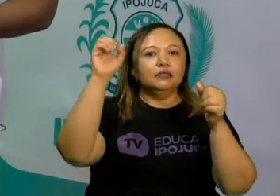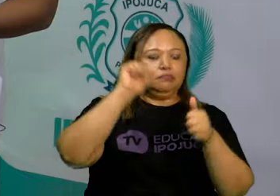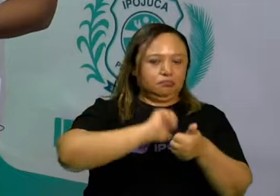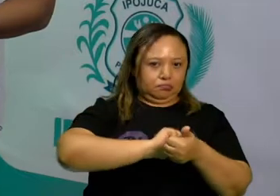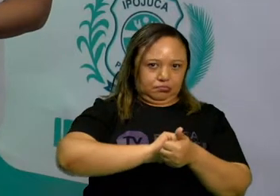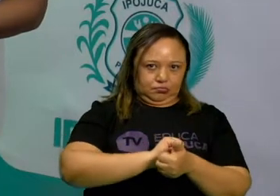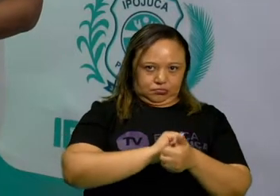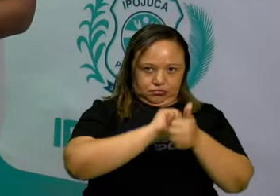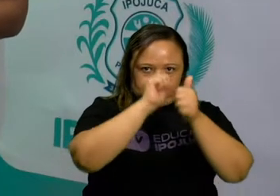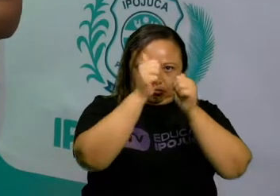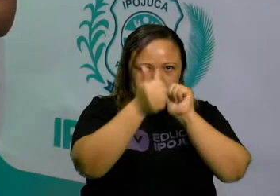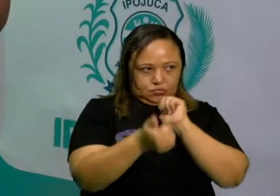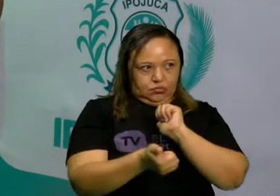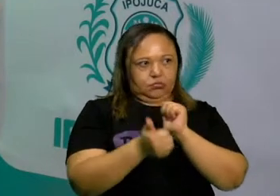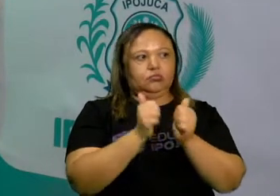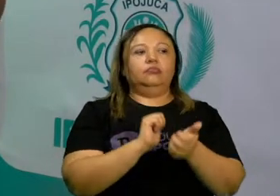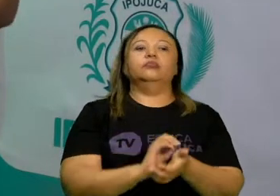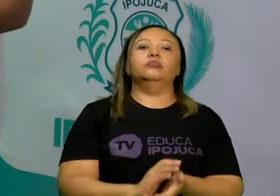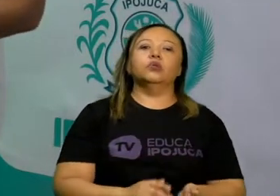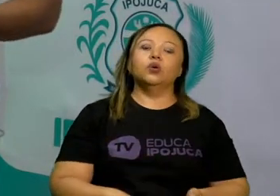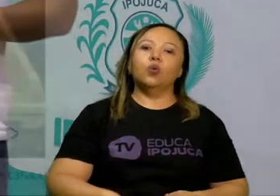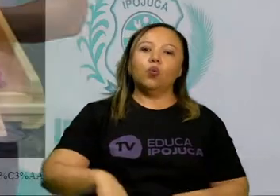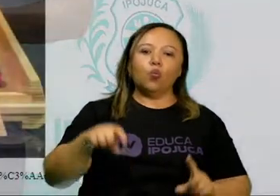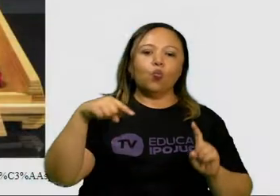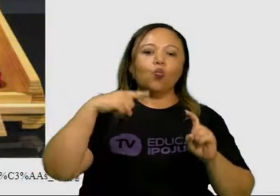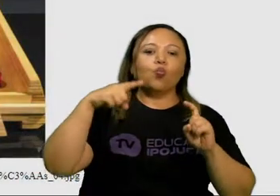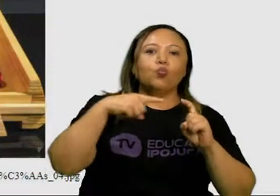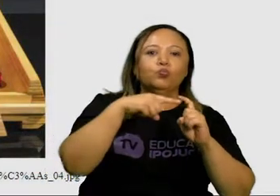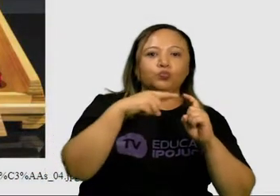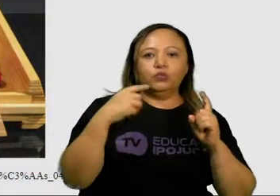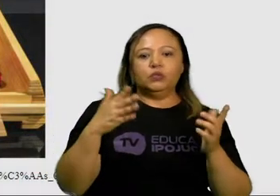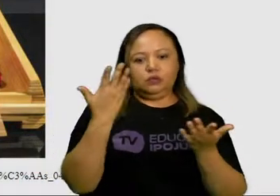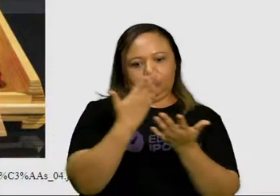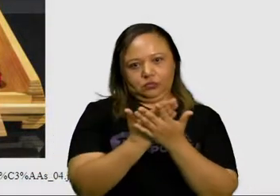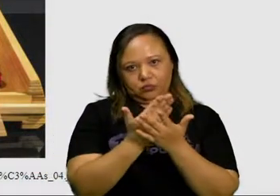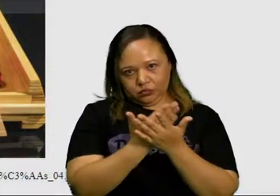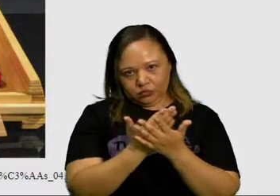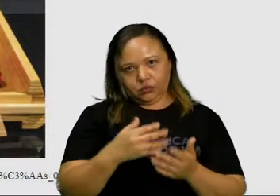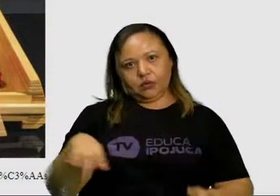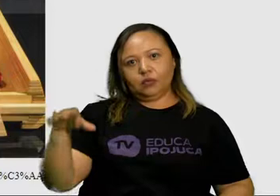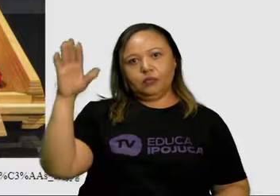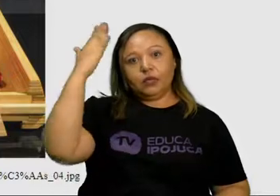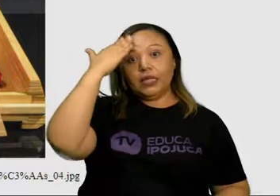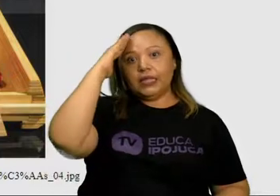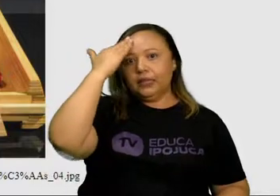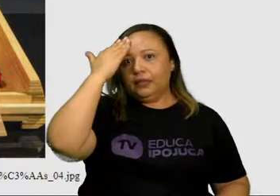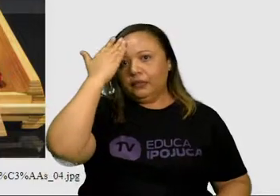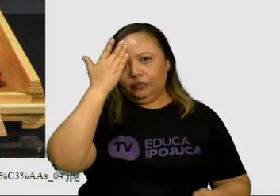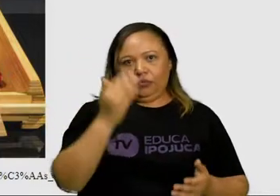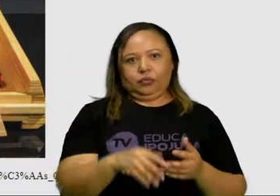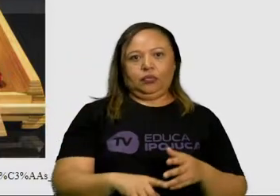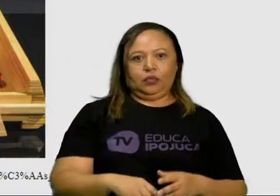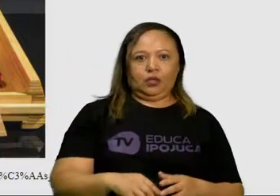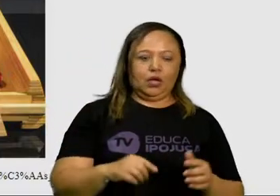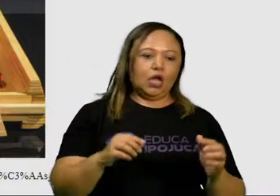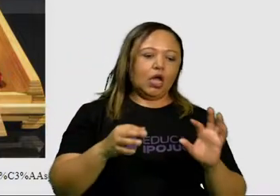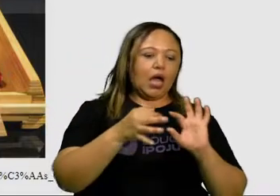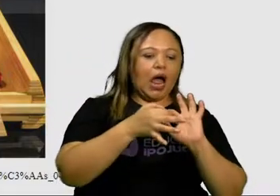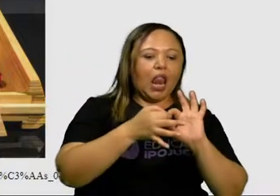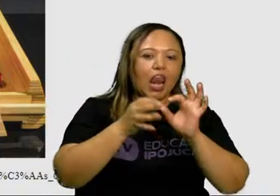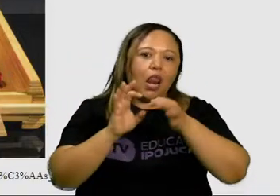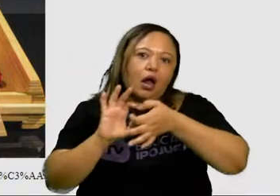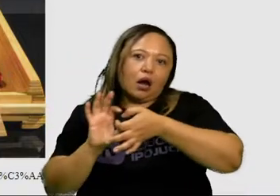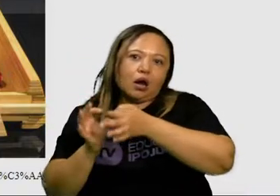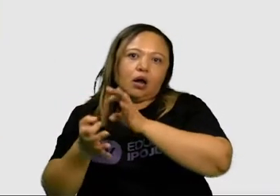esporte. Como objetivo da nossa aula, nós vamos compreender a relação e as diferenças entre